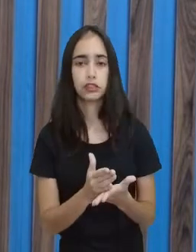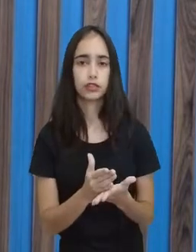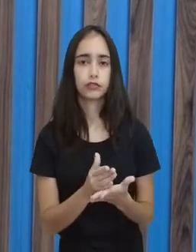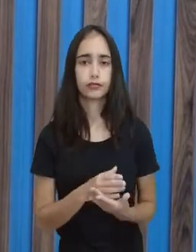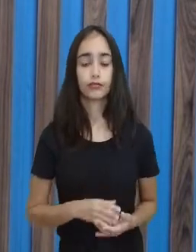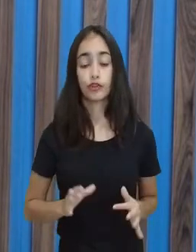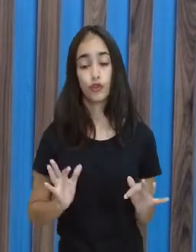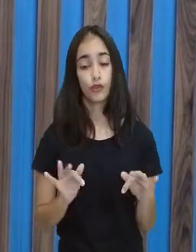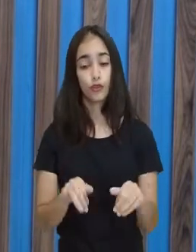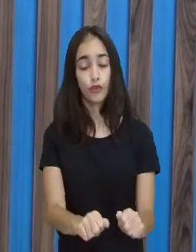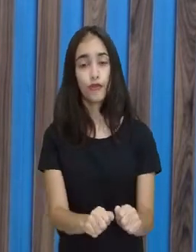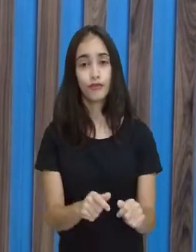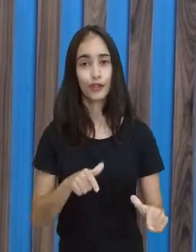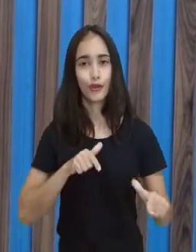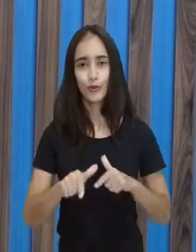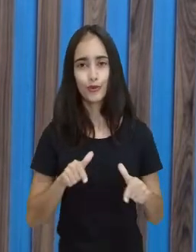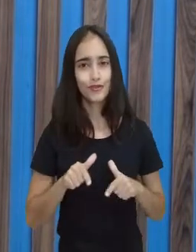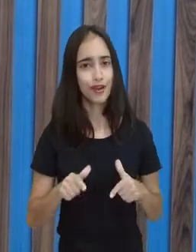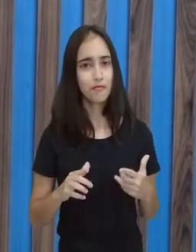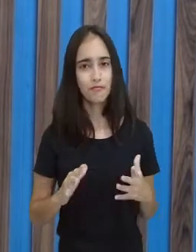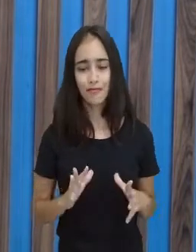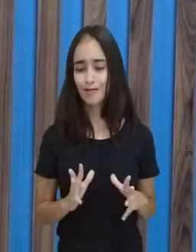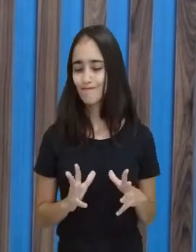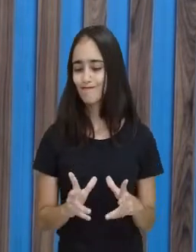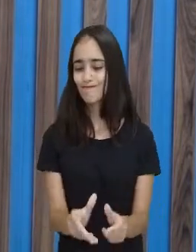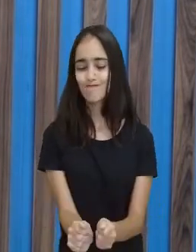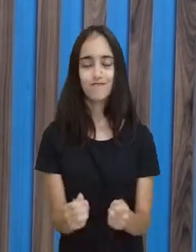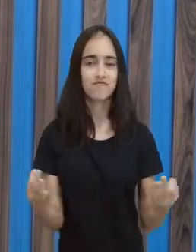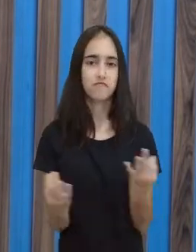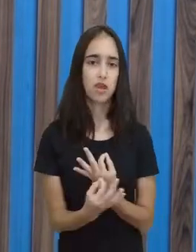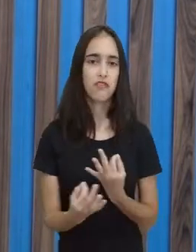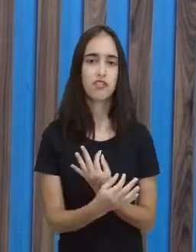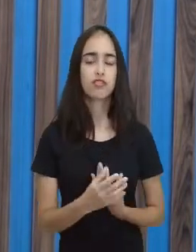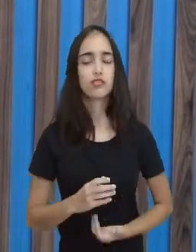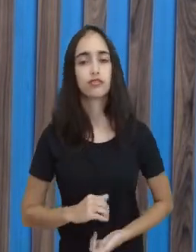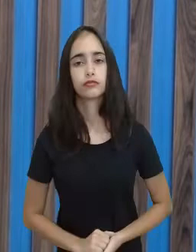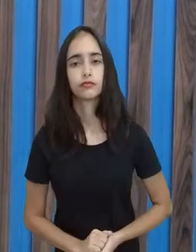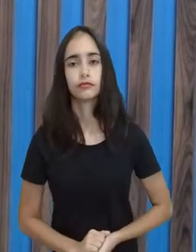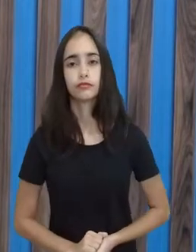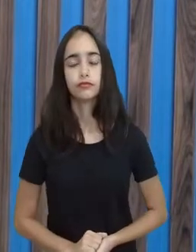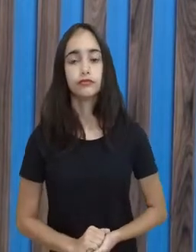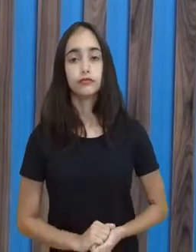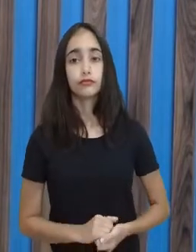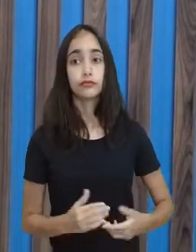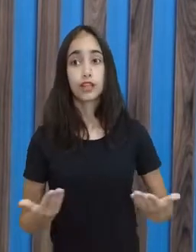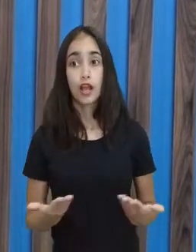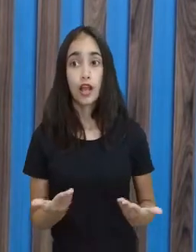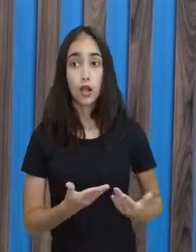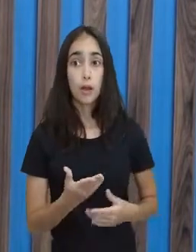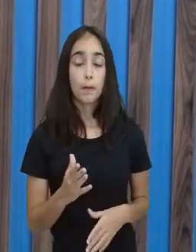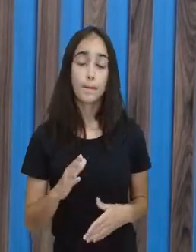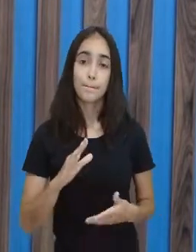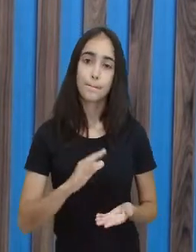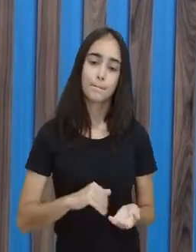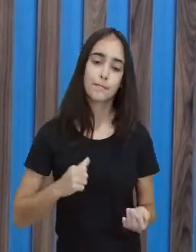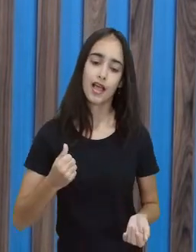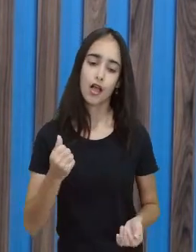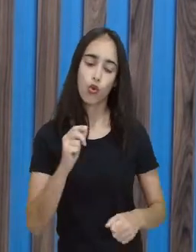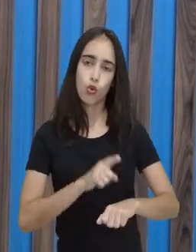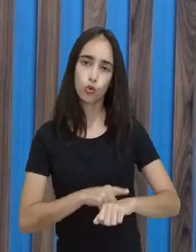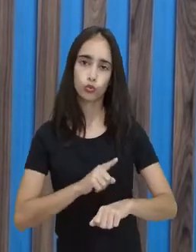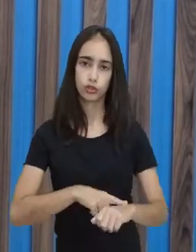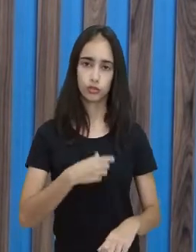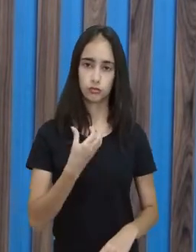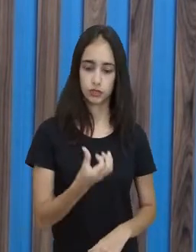final, o trabalho vai estar completo. Inversamento proporcional. Peguei o tempo seis, dividi por três,